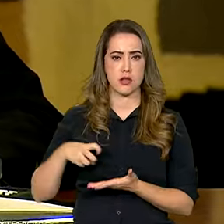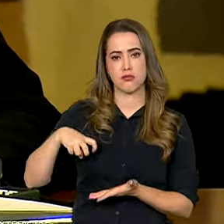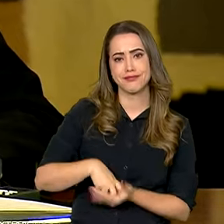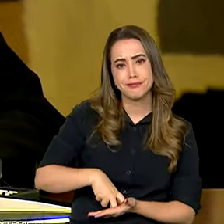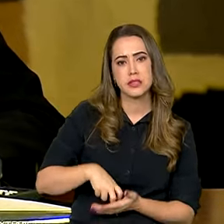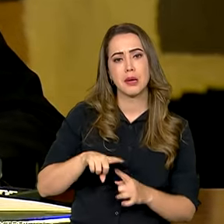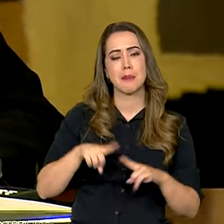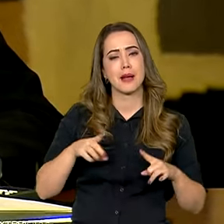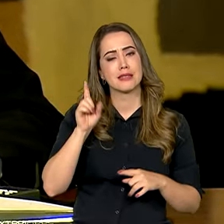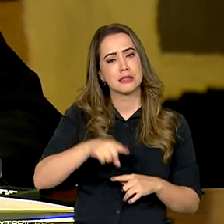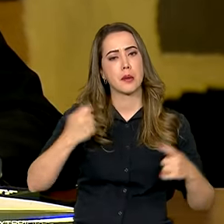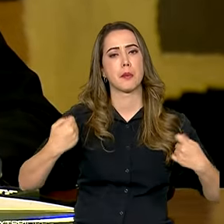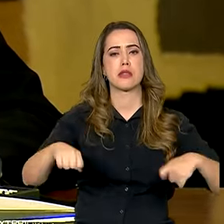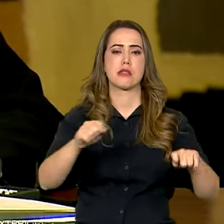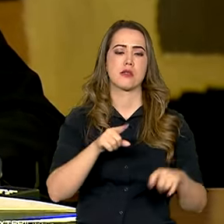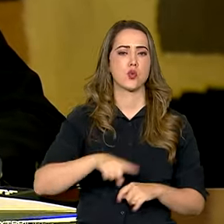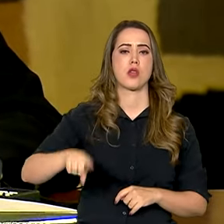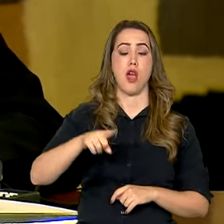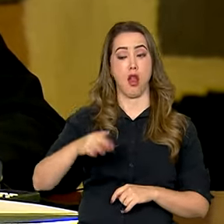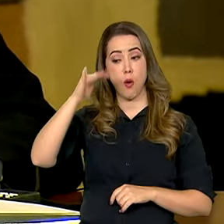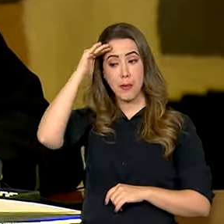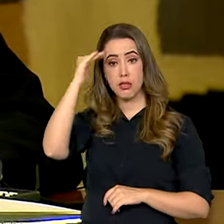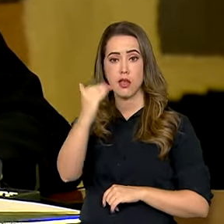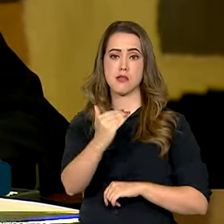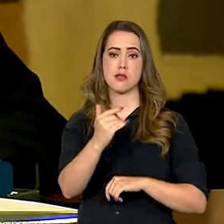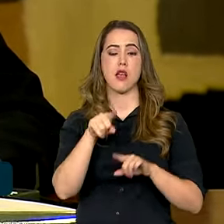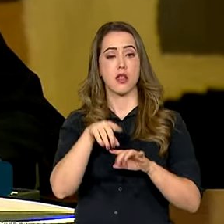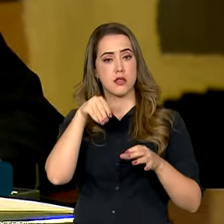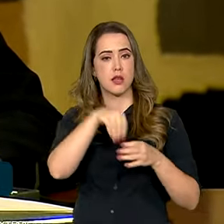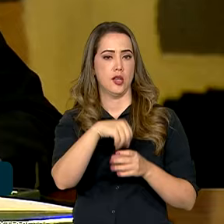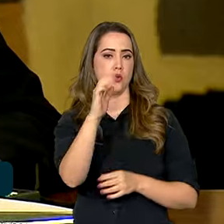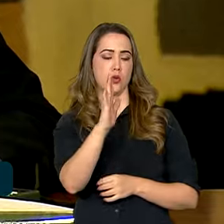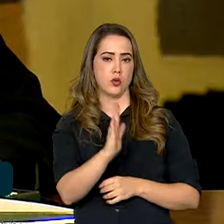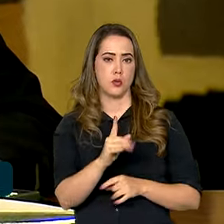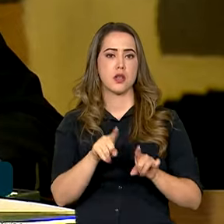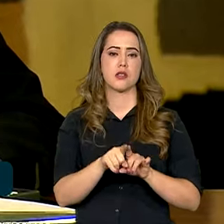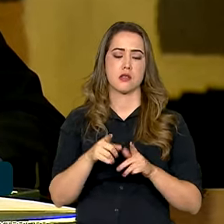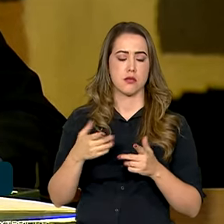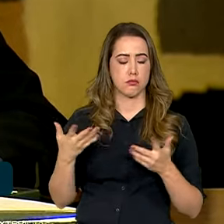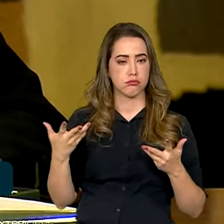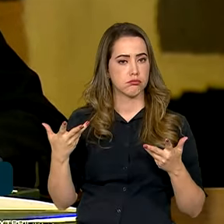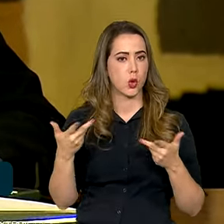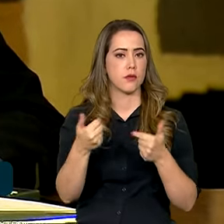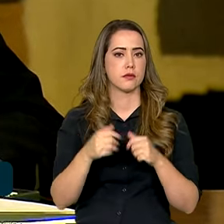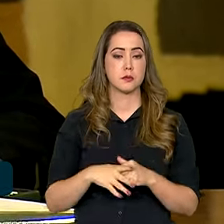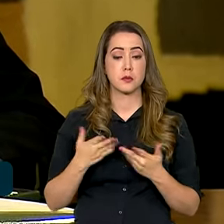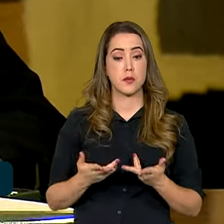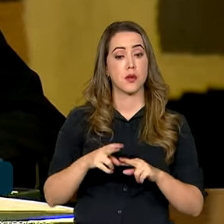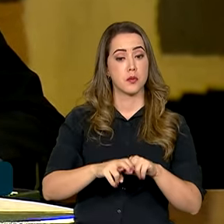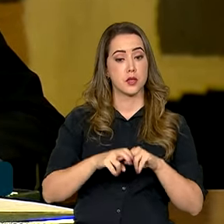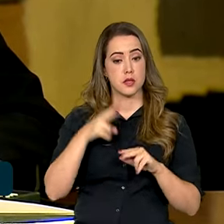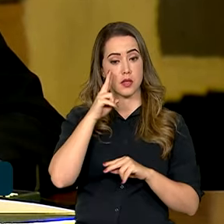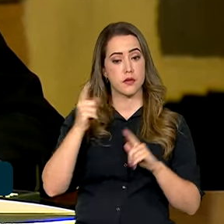sim é necessário que ela seja executada no âmbito interno através de mecanismos efetivos. E é por isso que eu